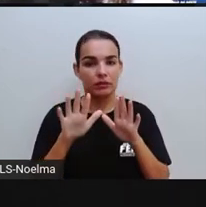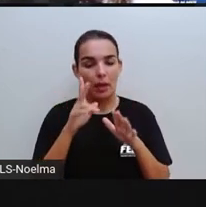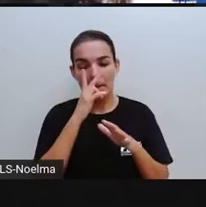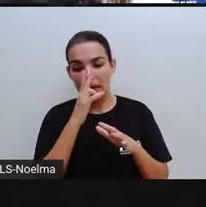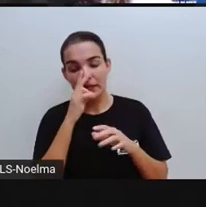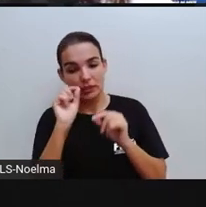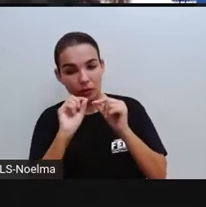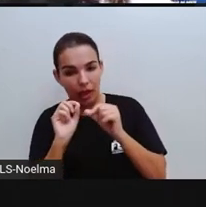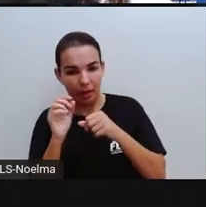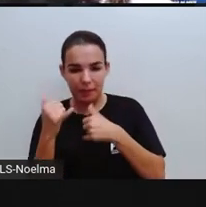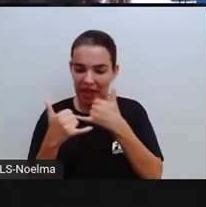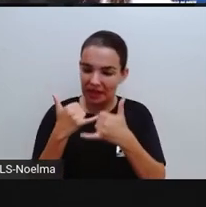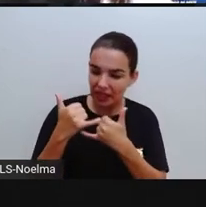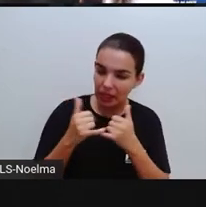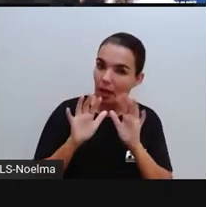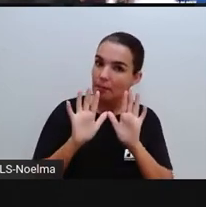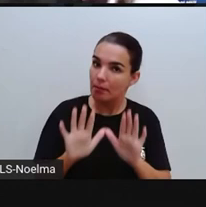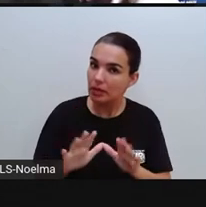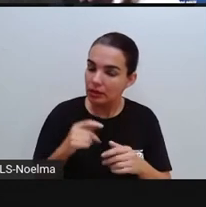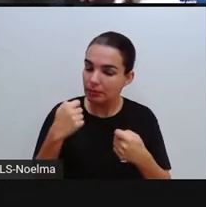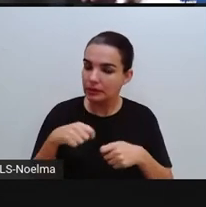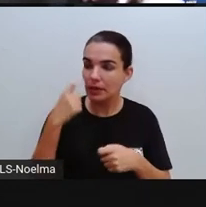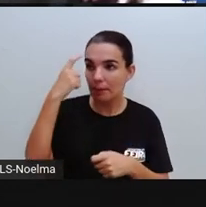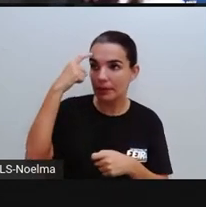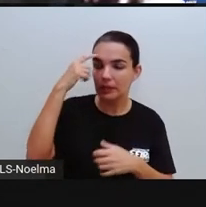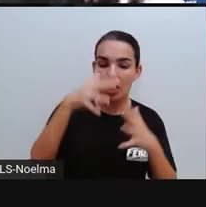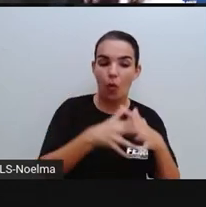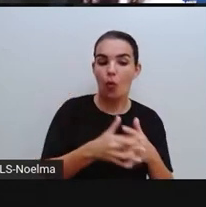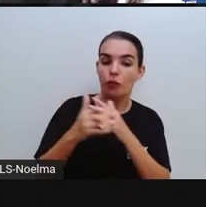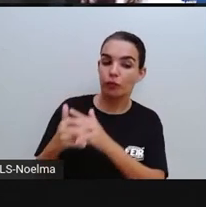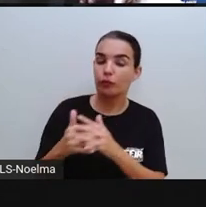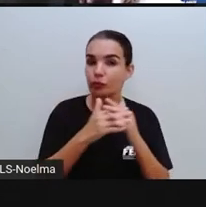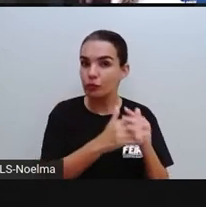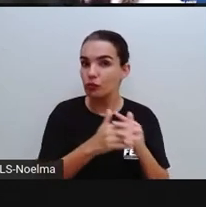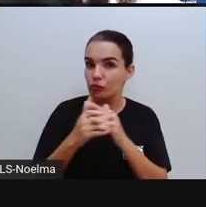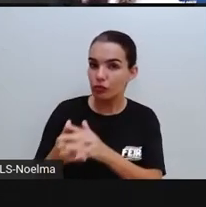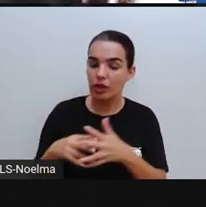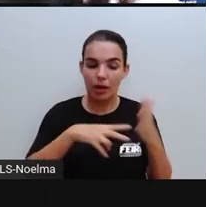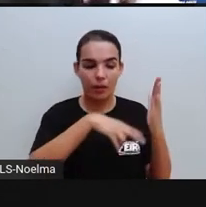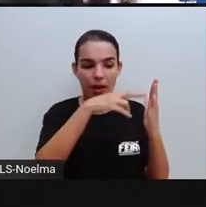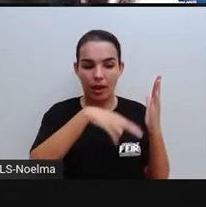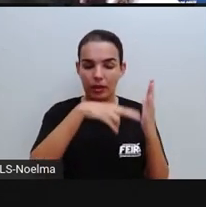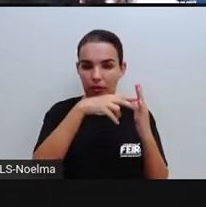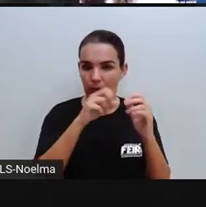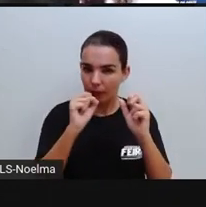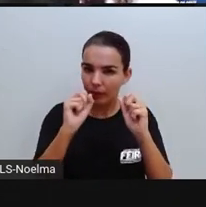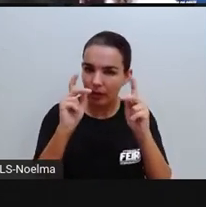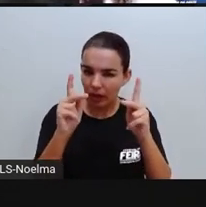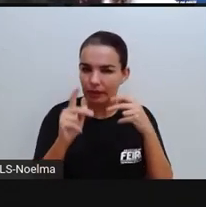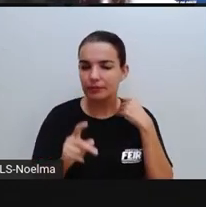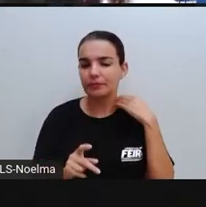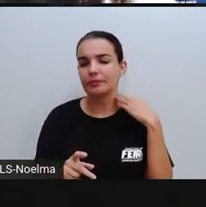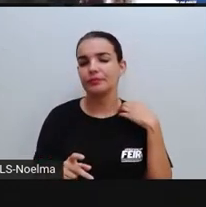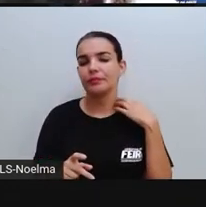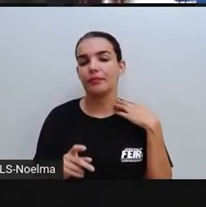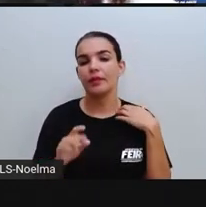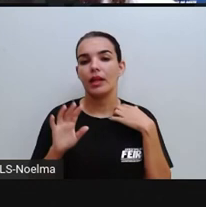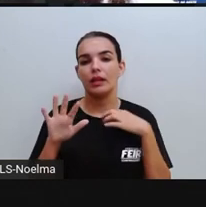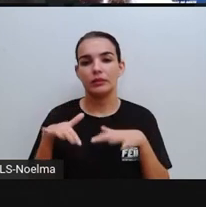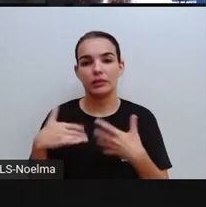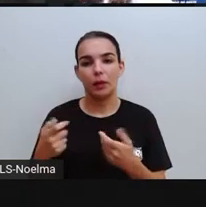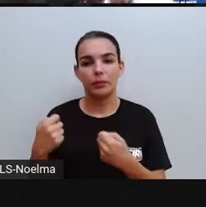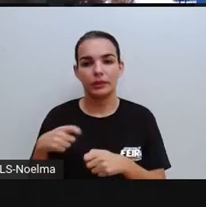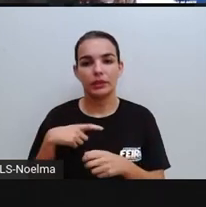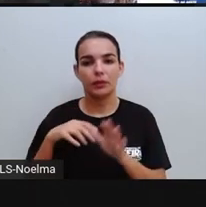confusão do leitor. Então, gente tem que pensar, será que todo assunto, né, também cabe uma sátira? Então, a gente tem que ter